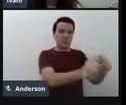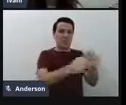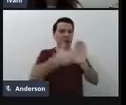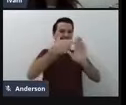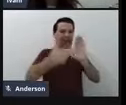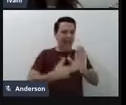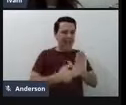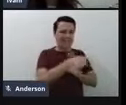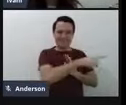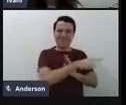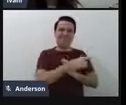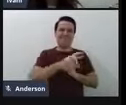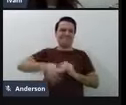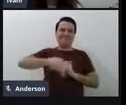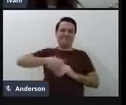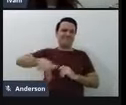isso.